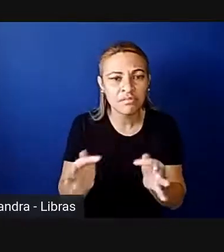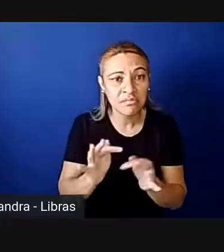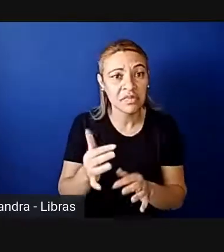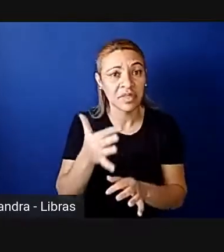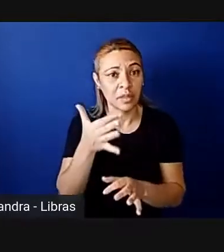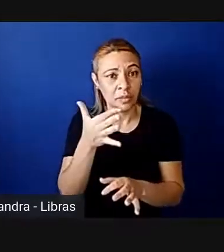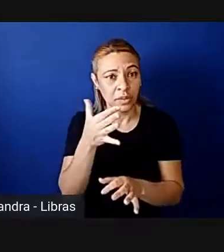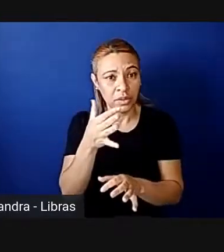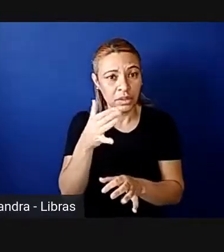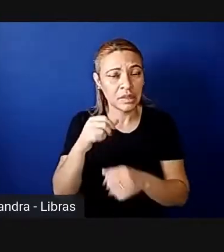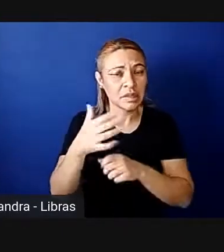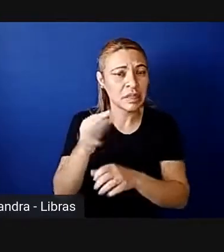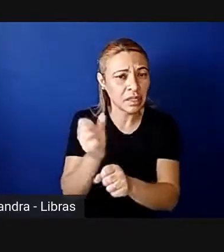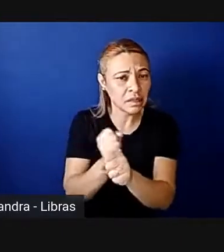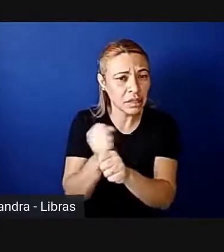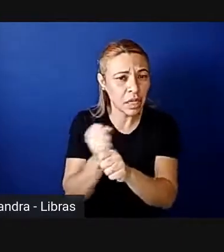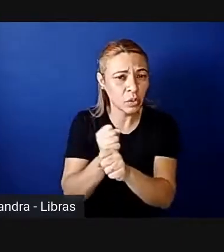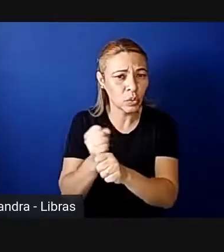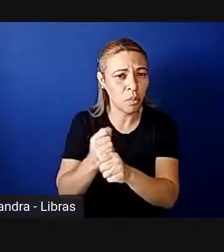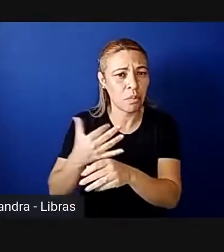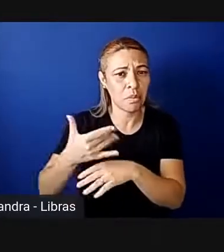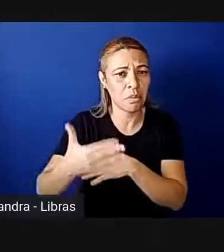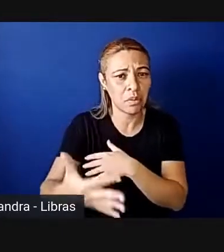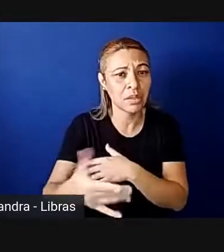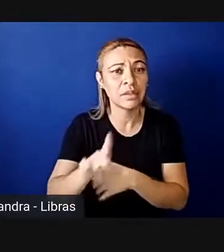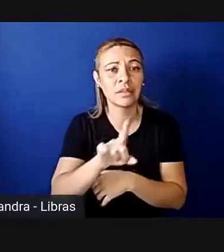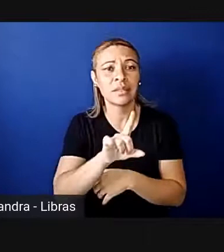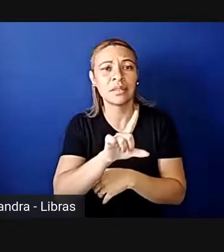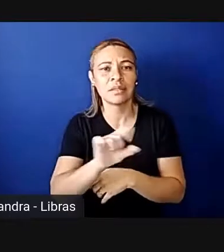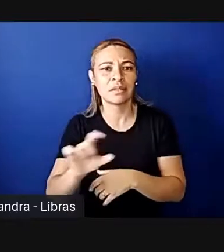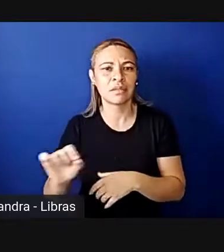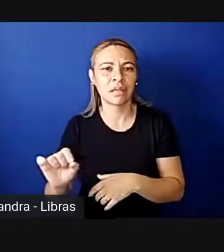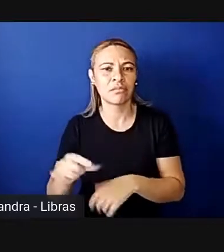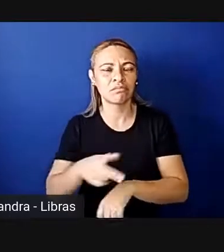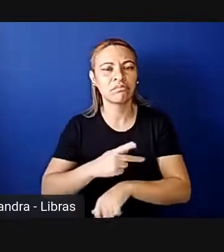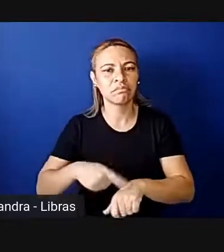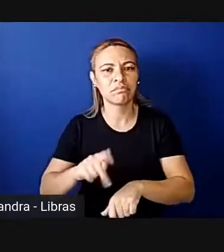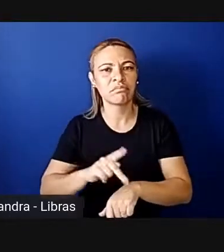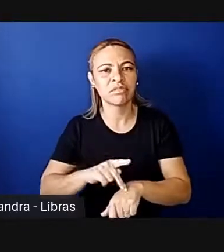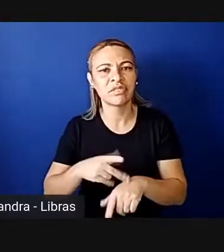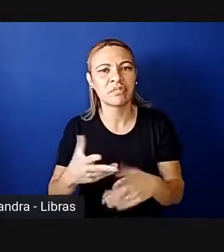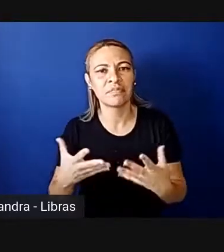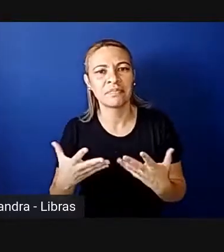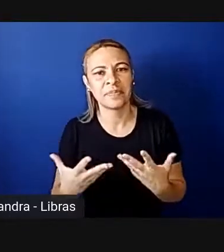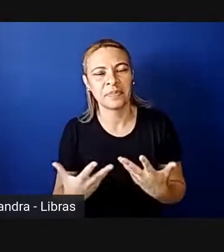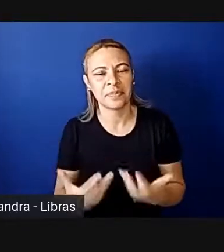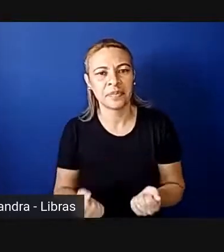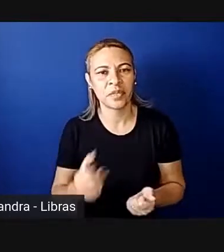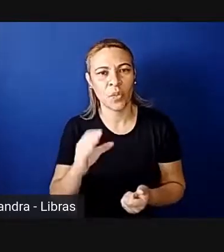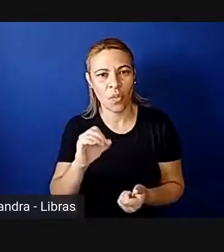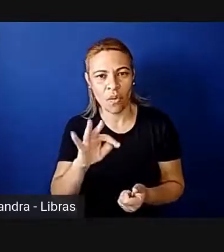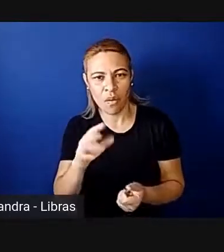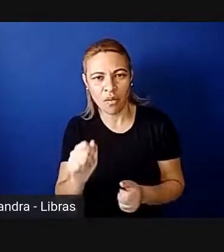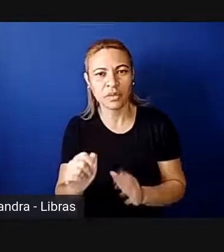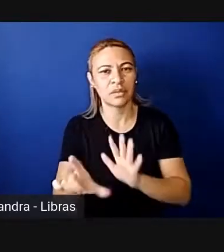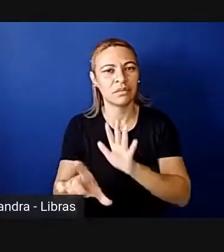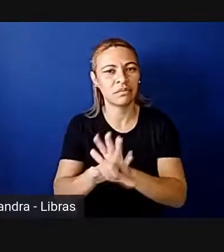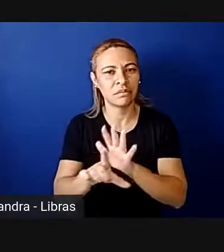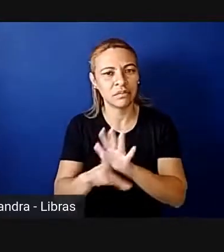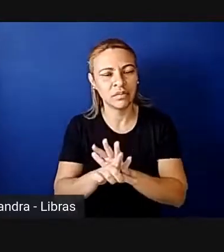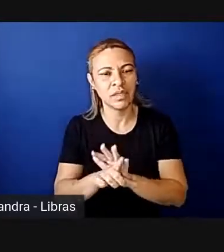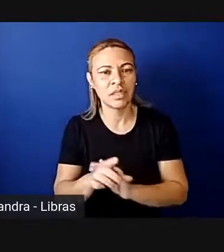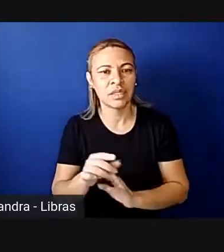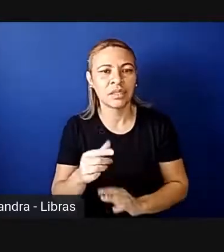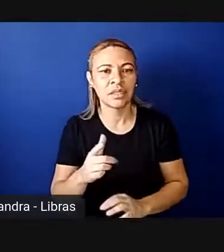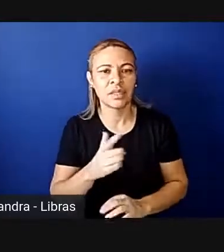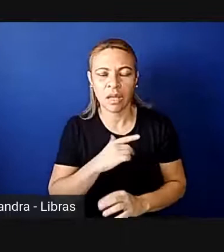cem países já tinham adotados, né, esse tipo de cota legislada, de candidaturas, a gente tem aqui,